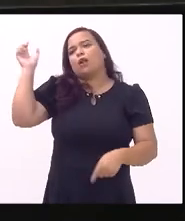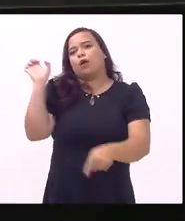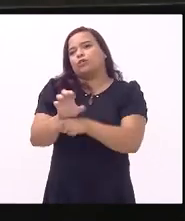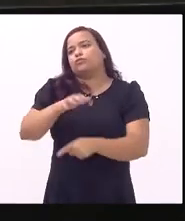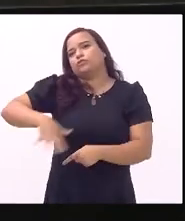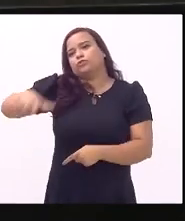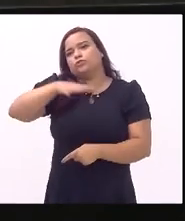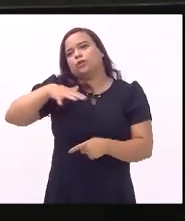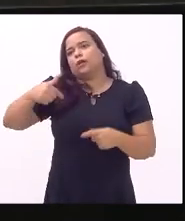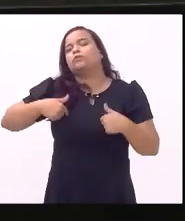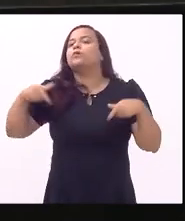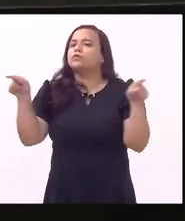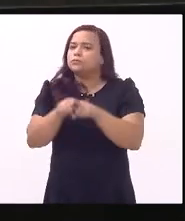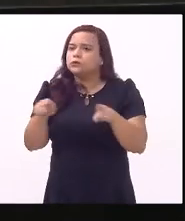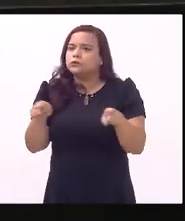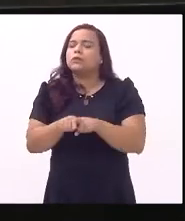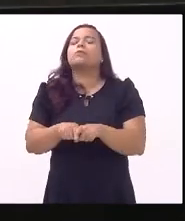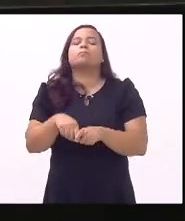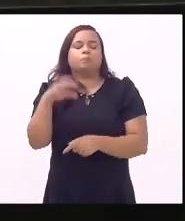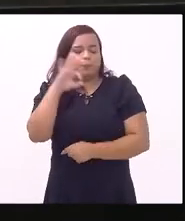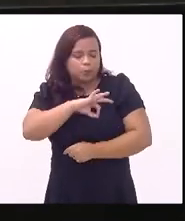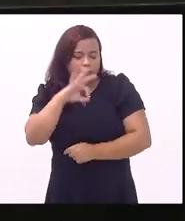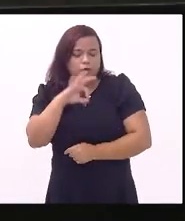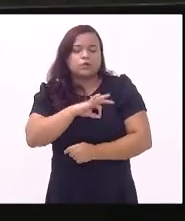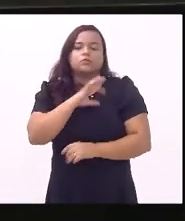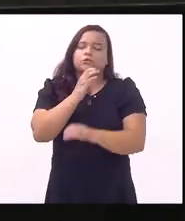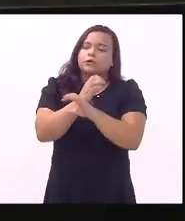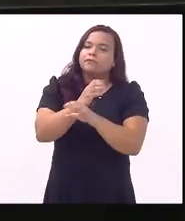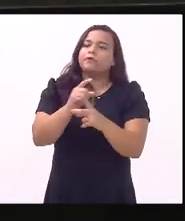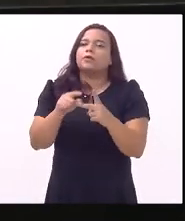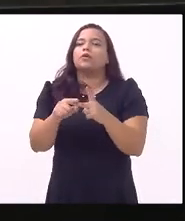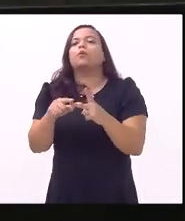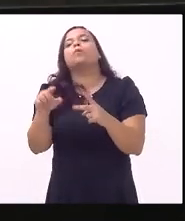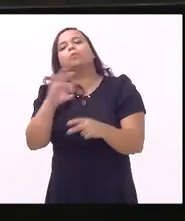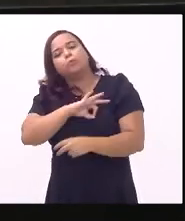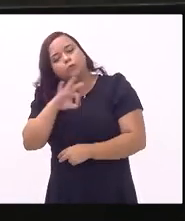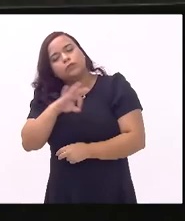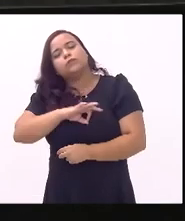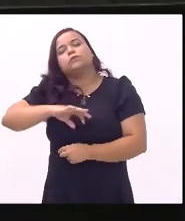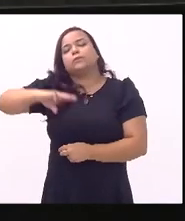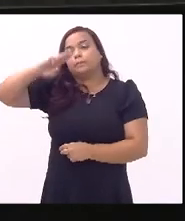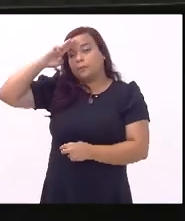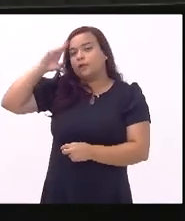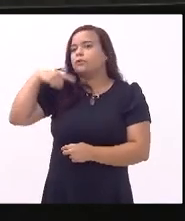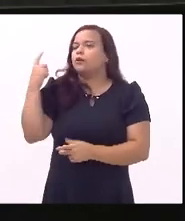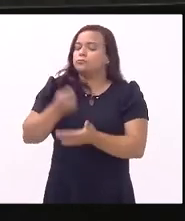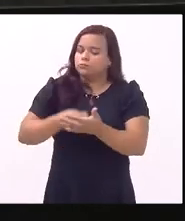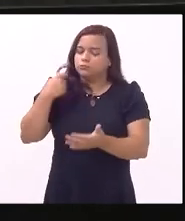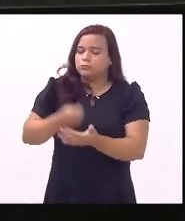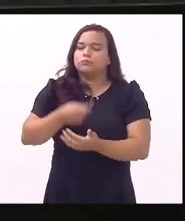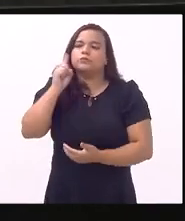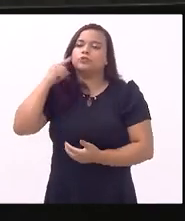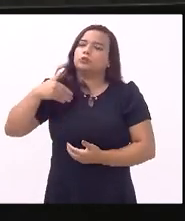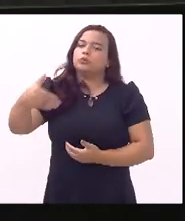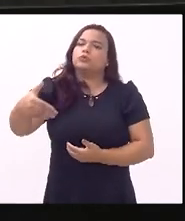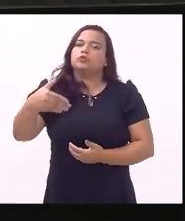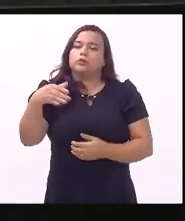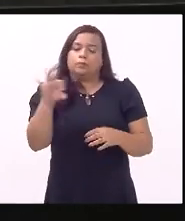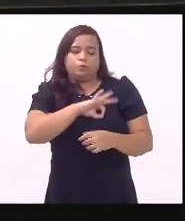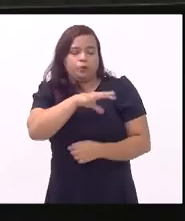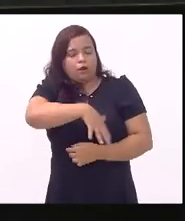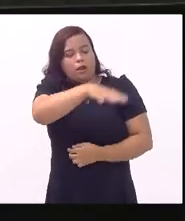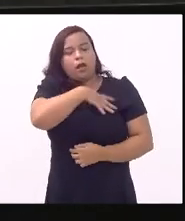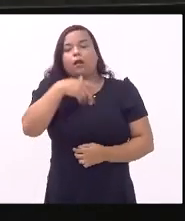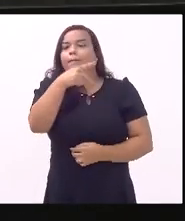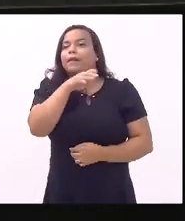honra que eu devo também à Polícia Militar e à Polícia Civil nós temos que lutar a cada dia pela Polícia Penal então o meu recado